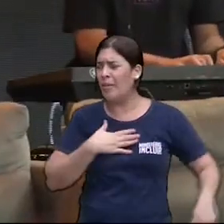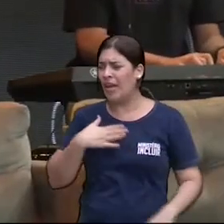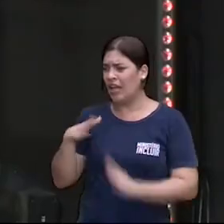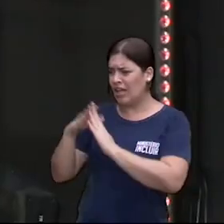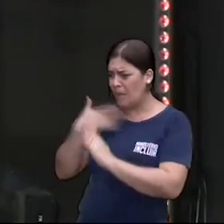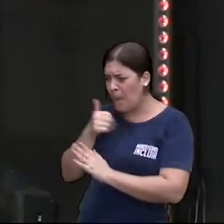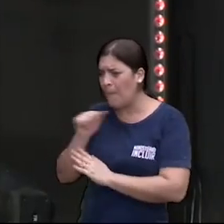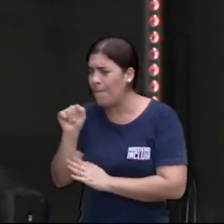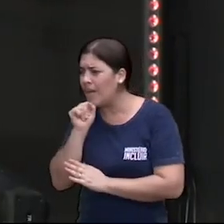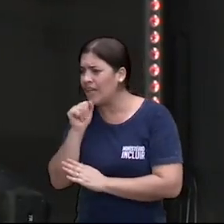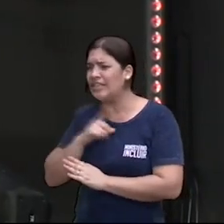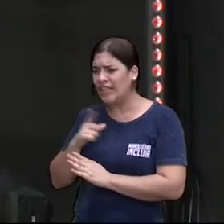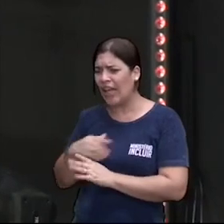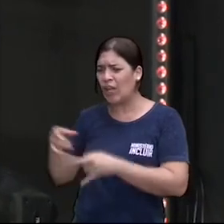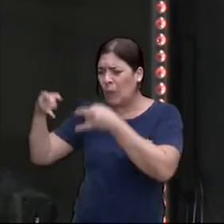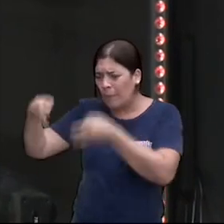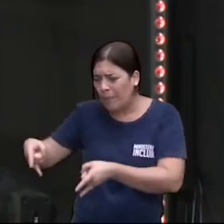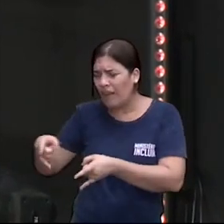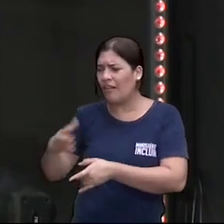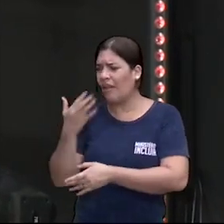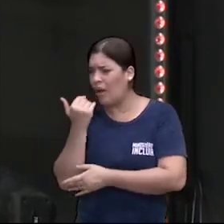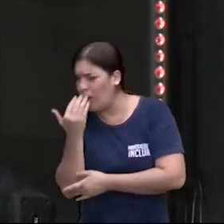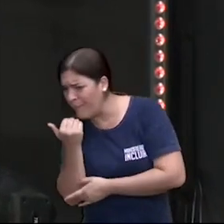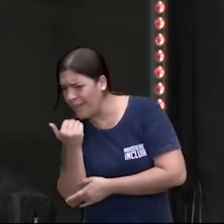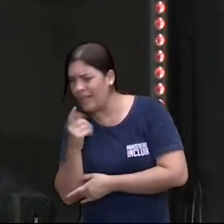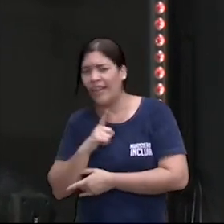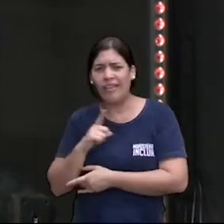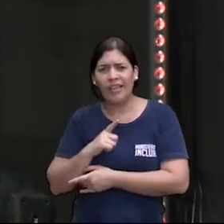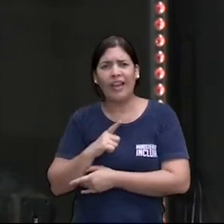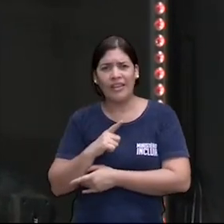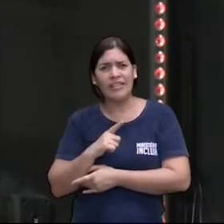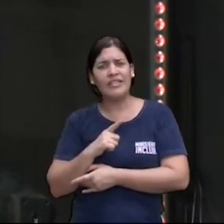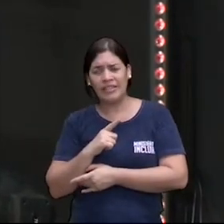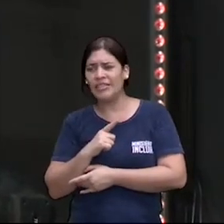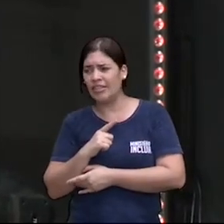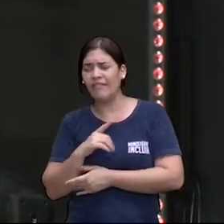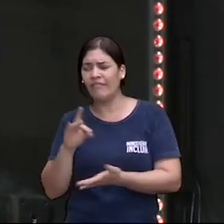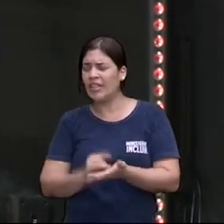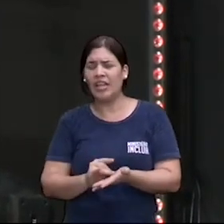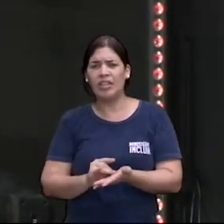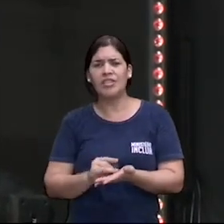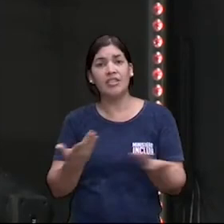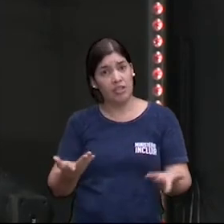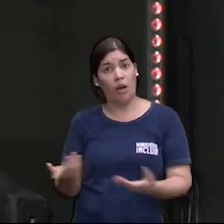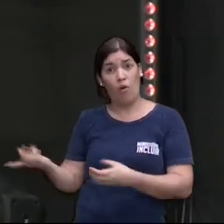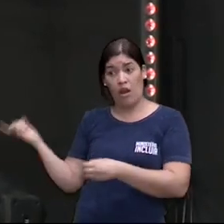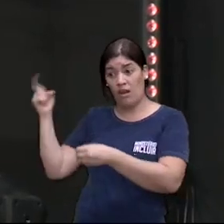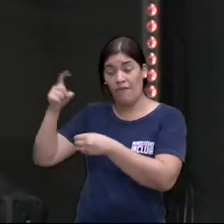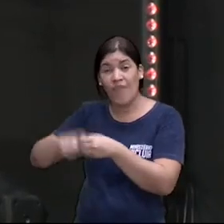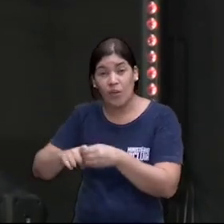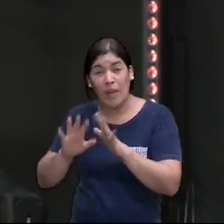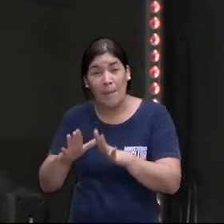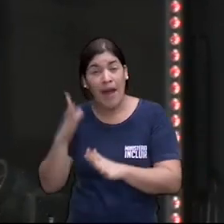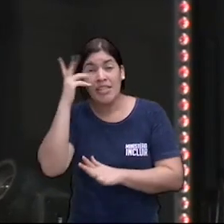tem cama tem dignidade ele volta mas o lindo da